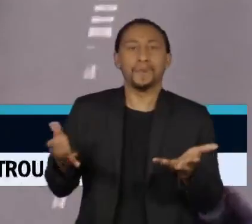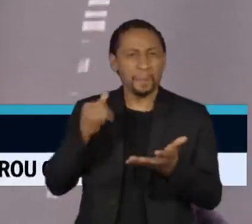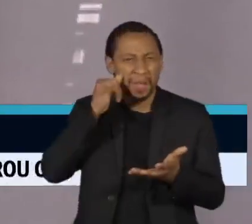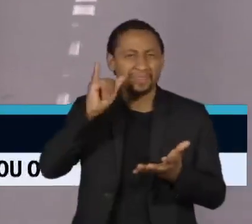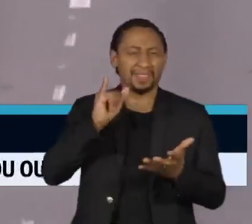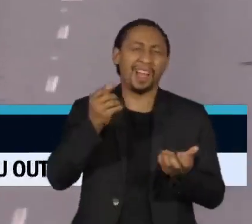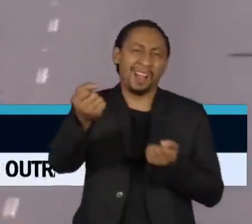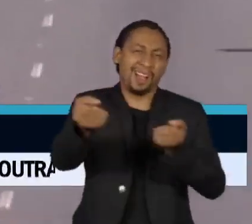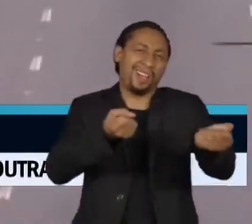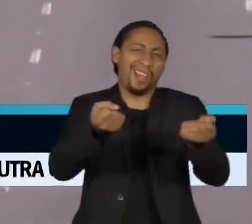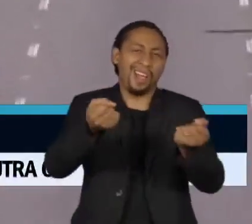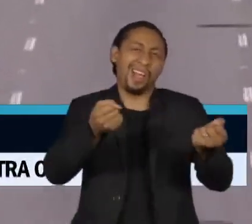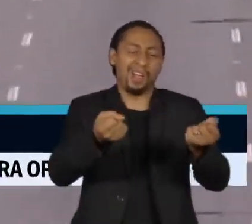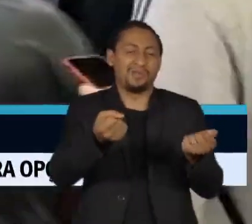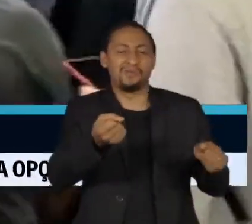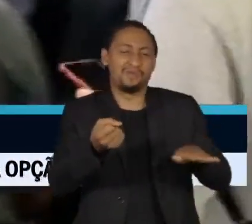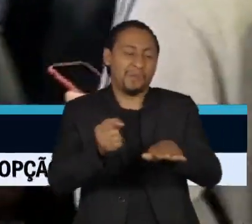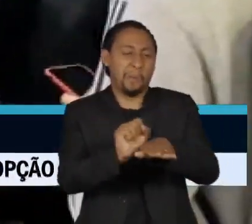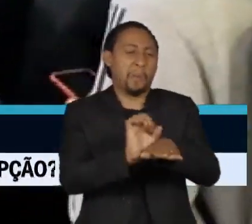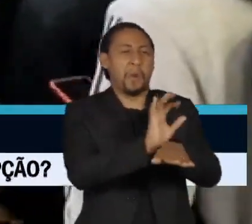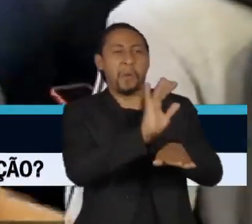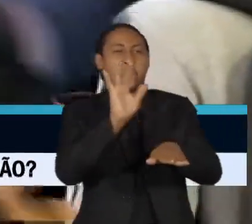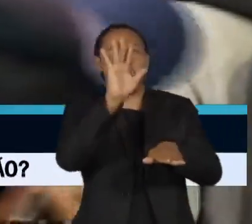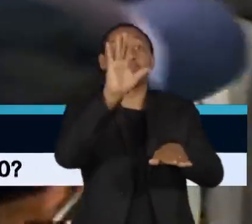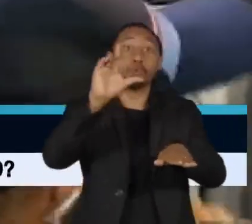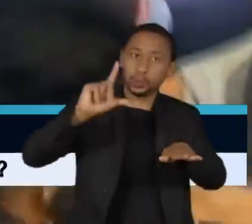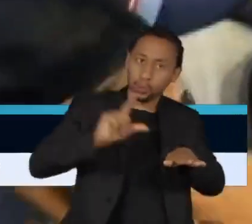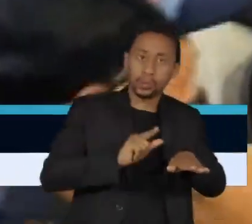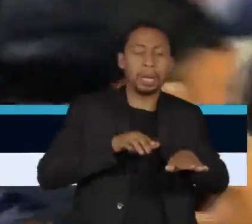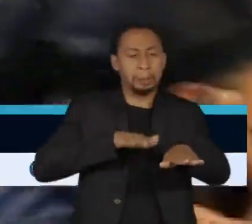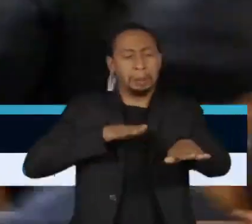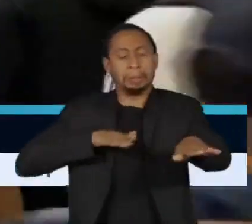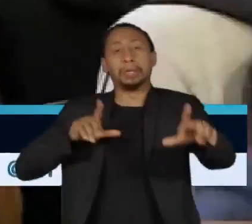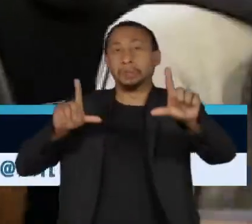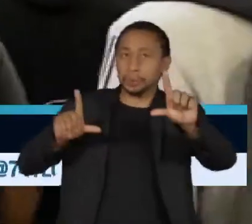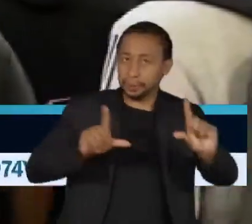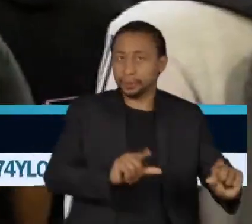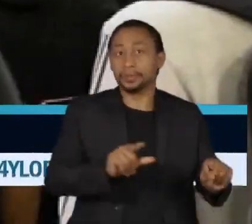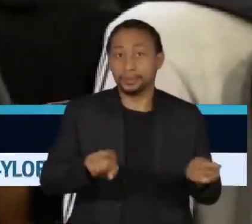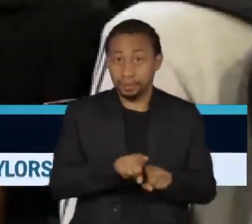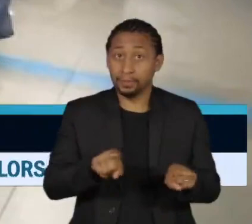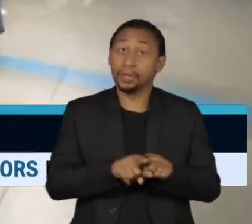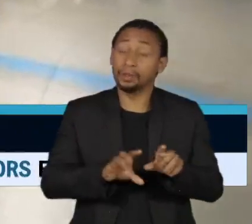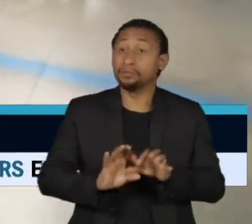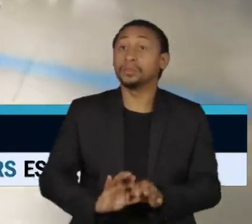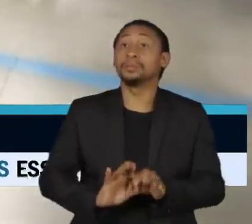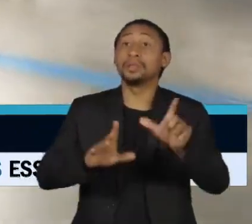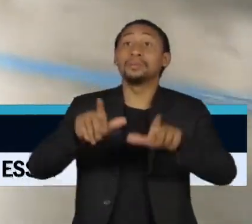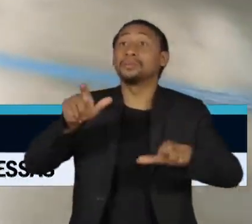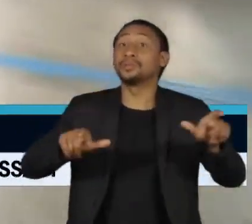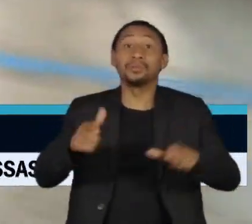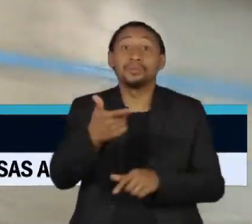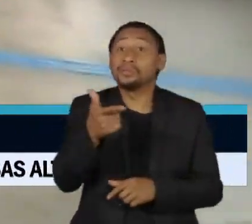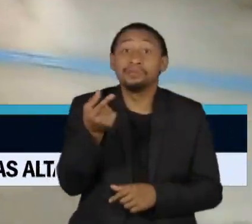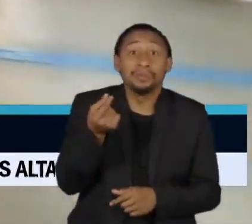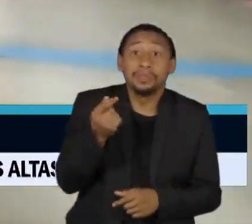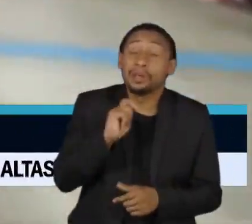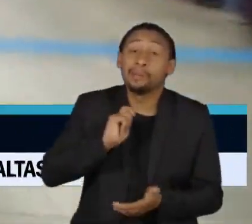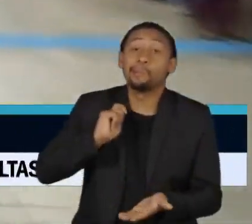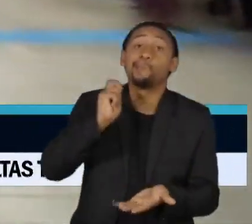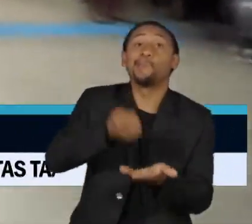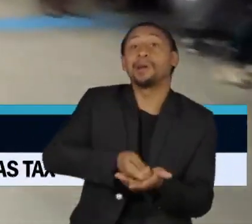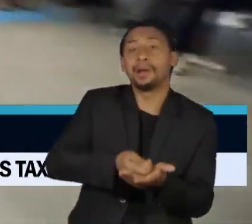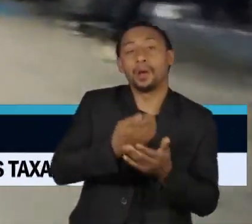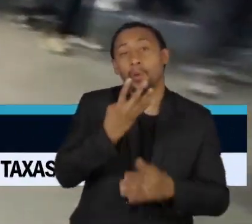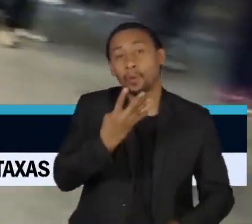congestionamentos e a poluição. Ao mesmo tempo, o projeto ampliaria o acesso ao serviço para quem hoje não tem condições de pagar a